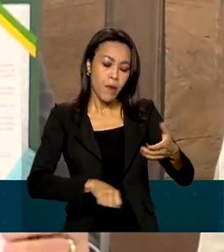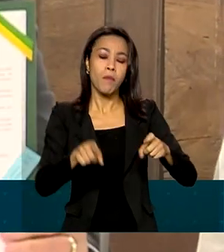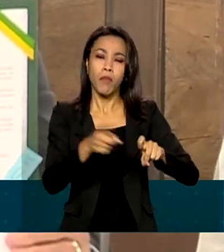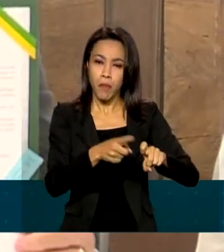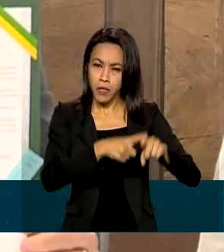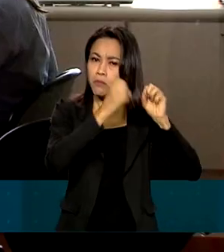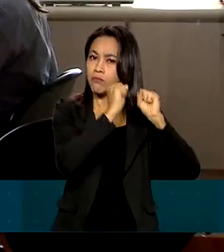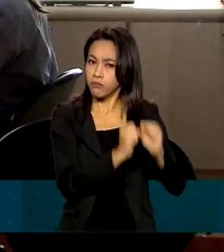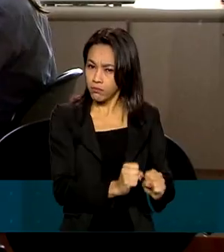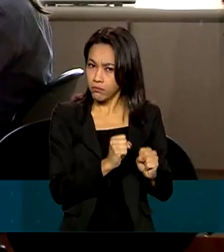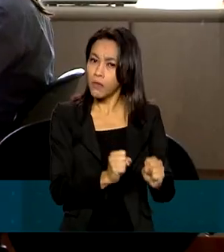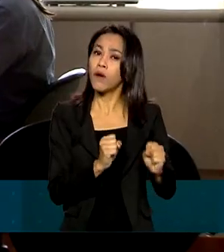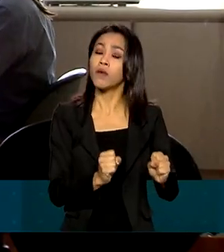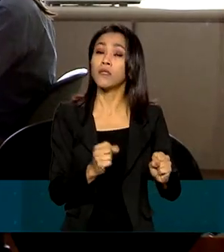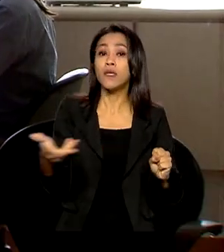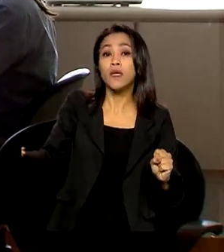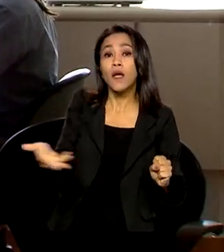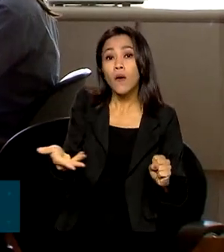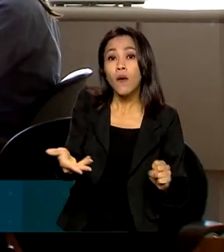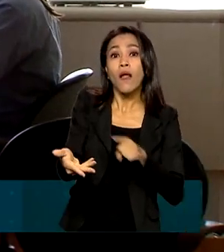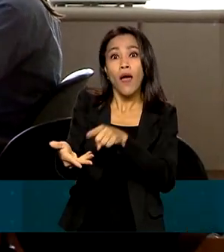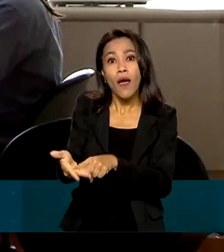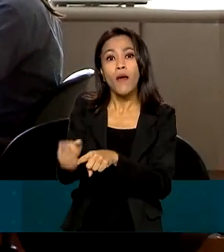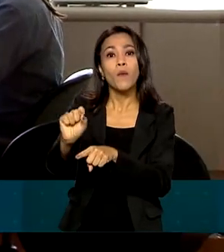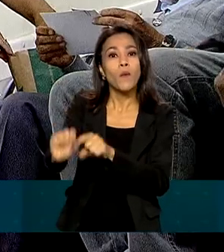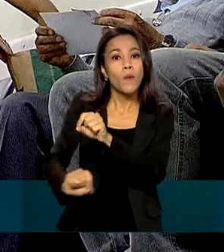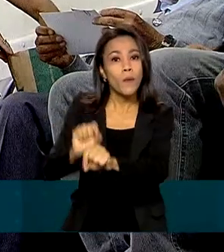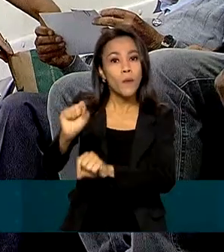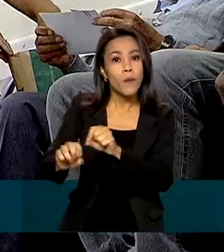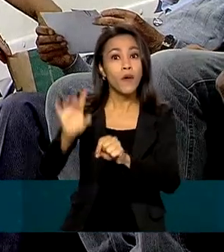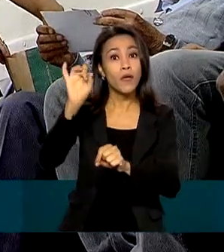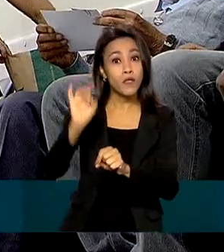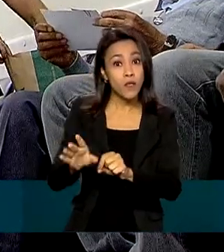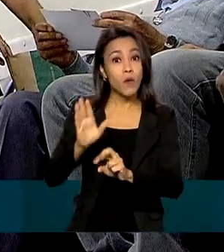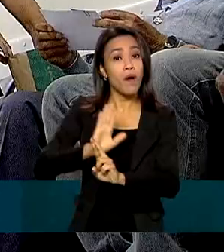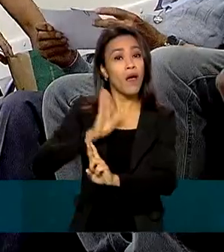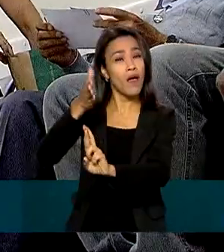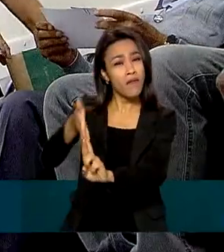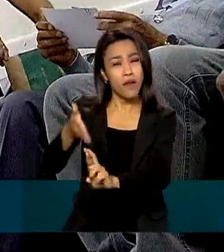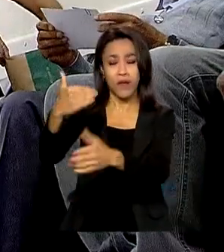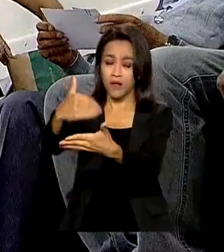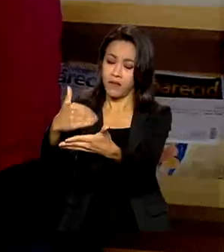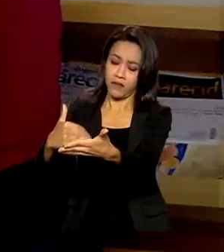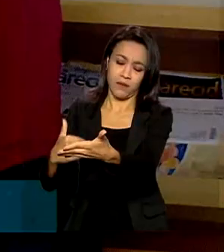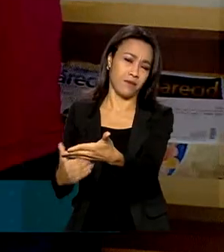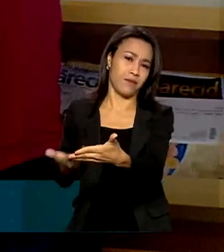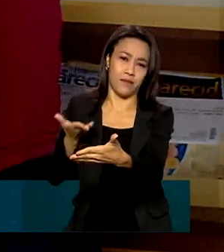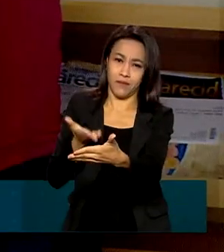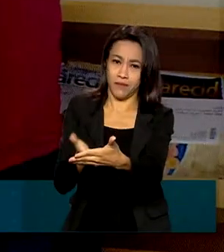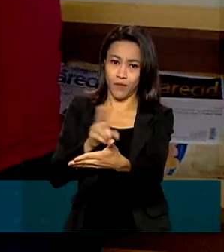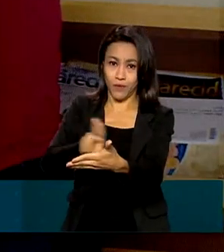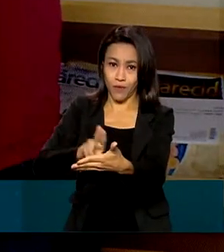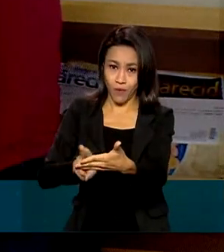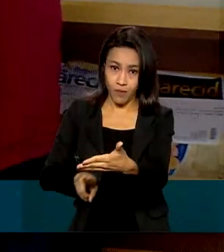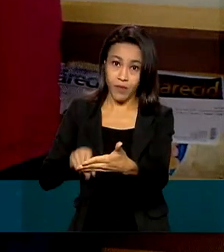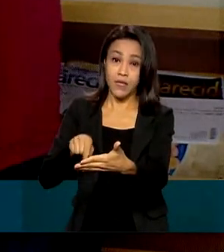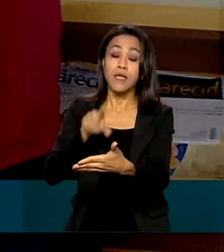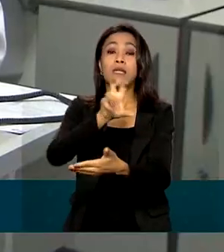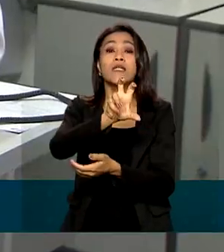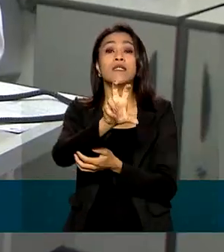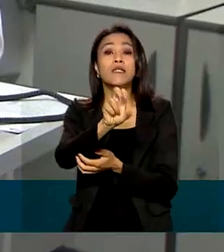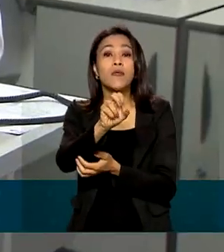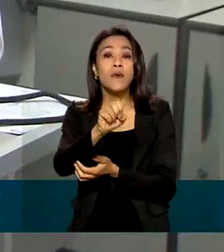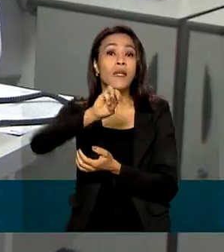de Saúde Suplementar, que agora passa apenas a ser uma referência básica. Ou seja, cerca de 50 milhões de